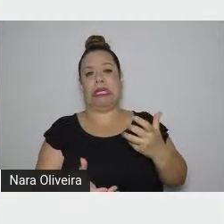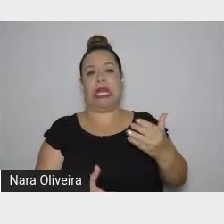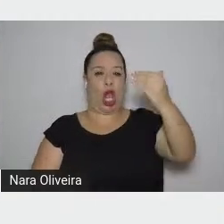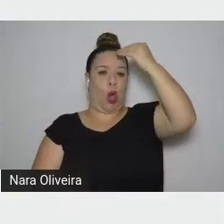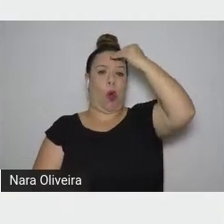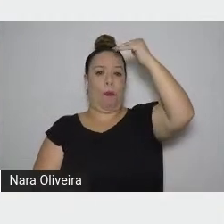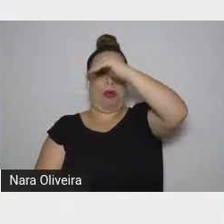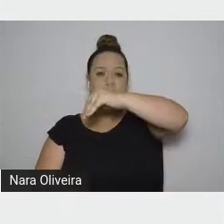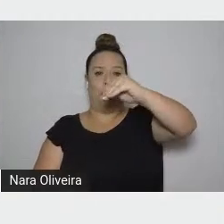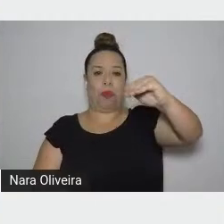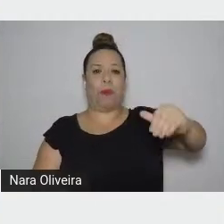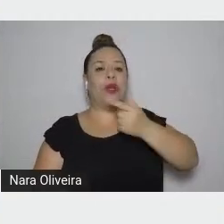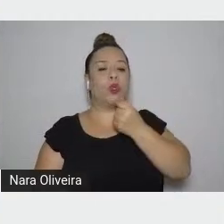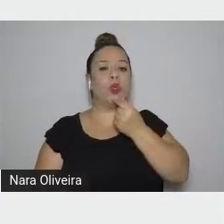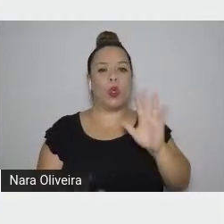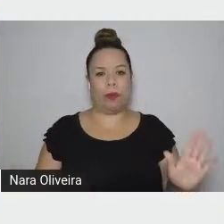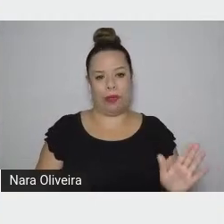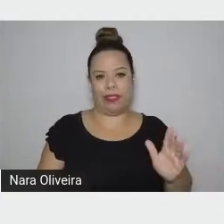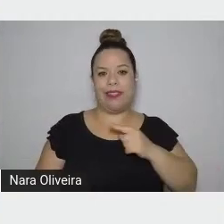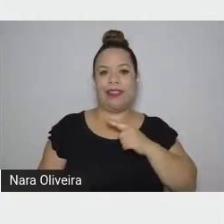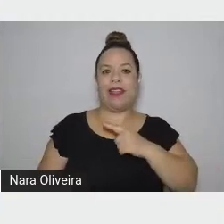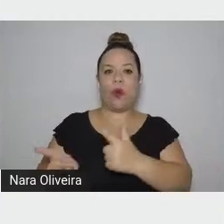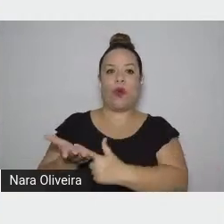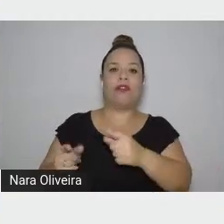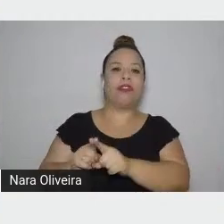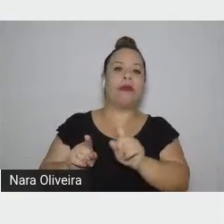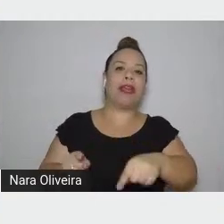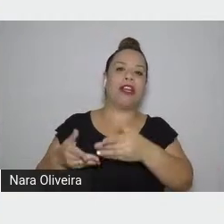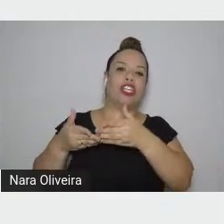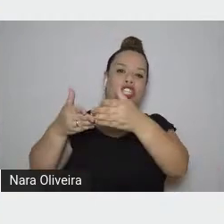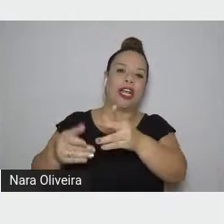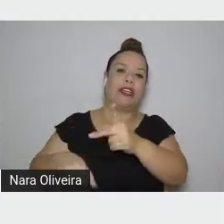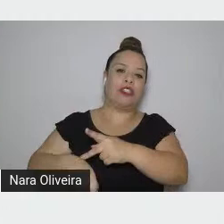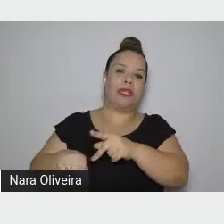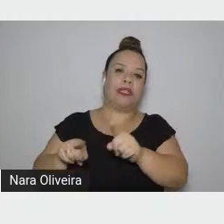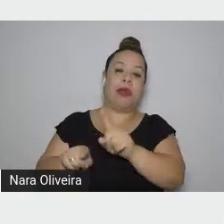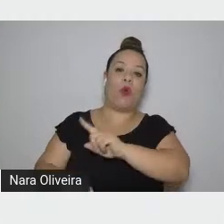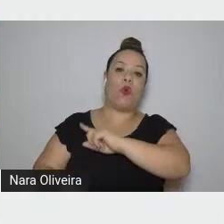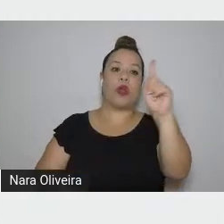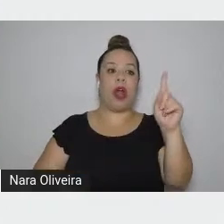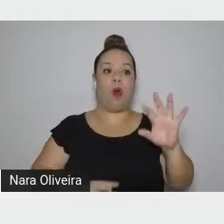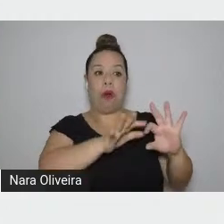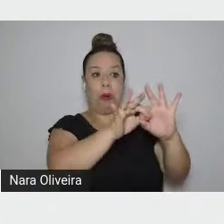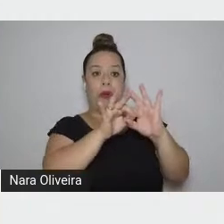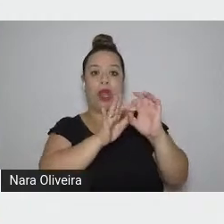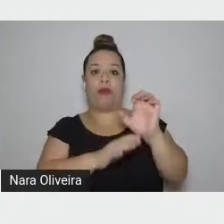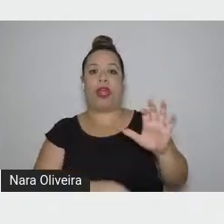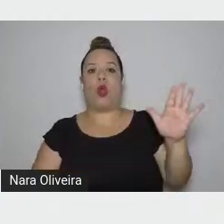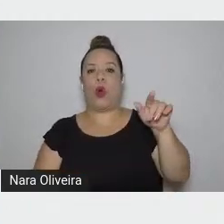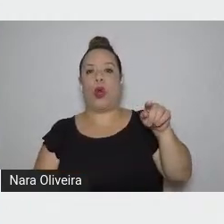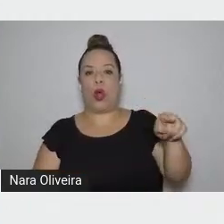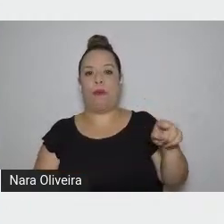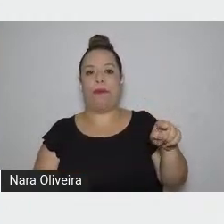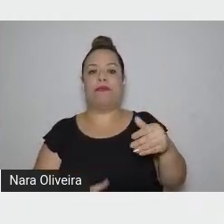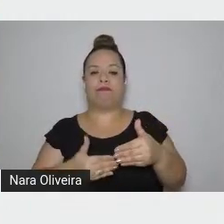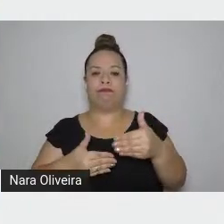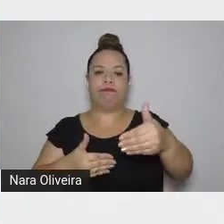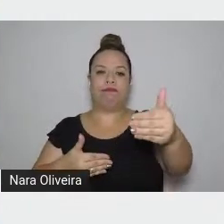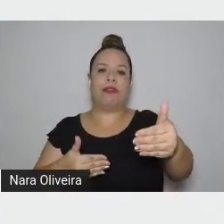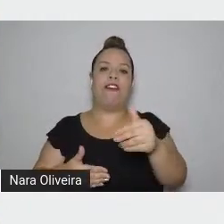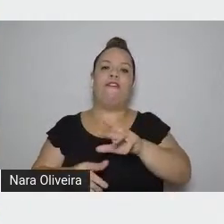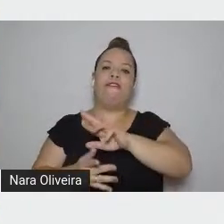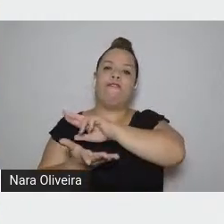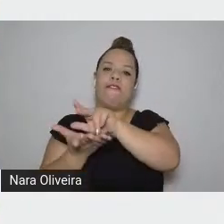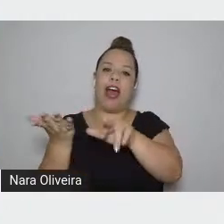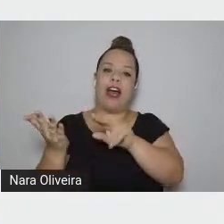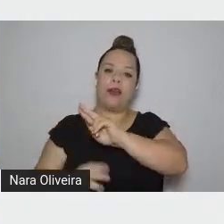pedra é um não à União Europeia e assim por diante. Para terminar, porque eu